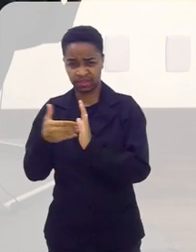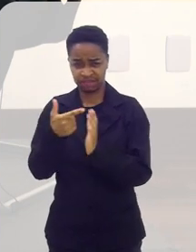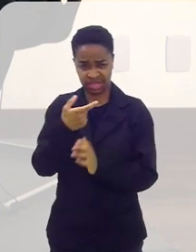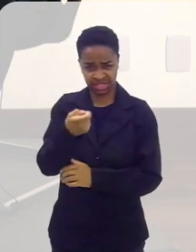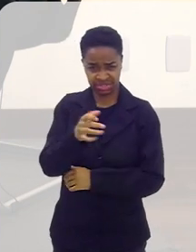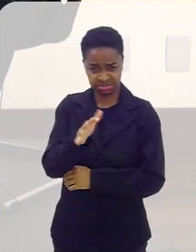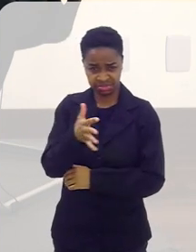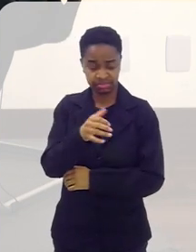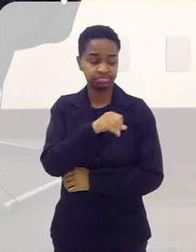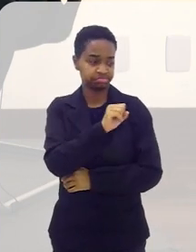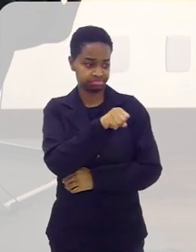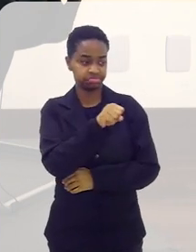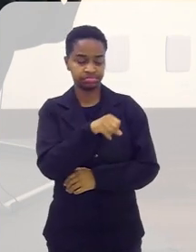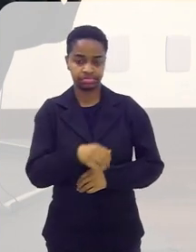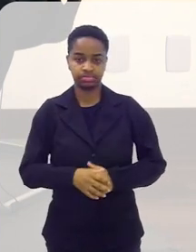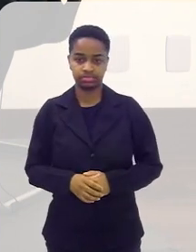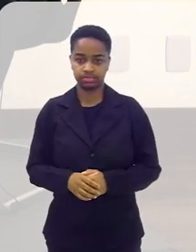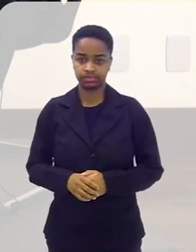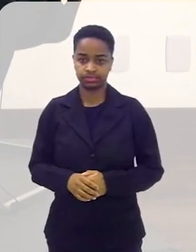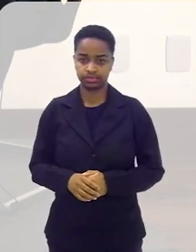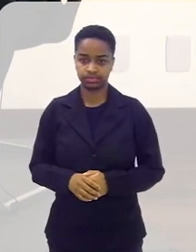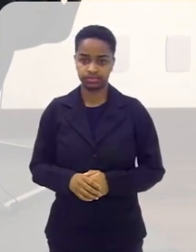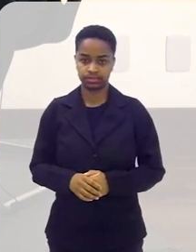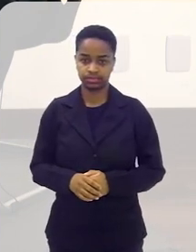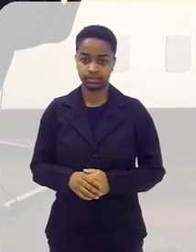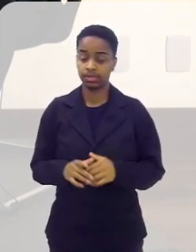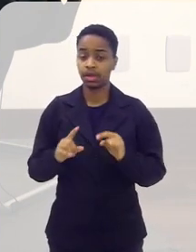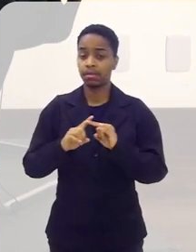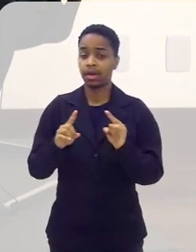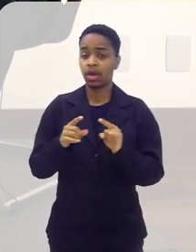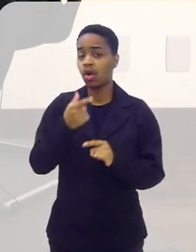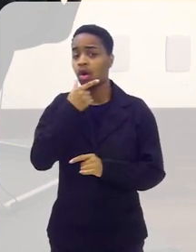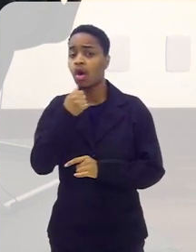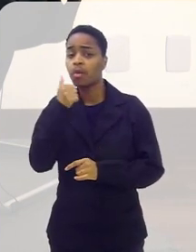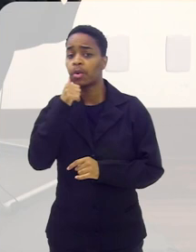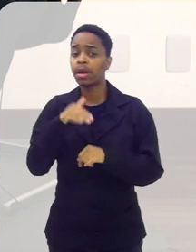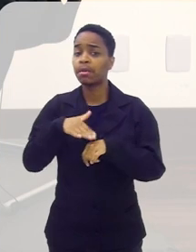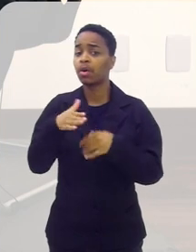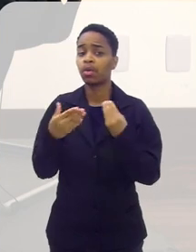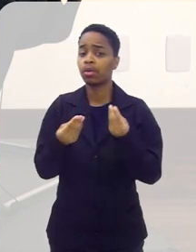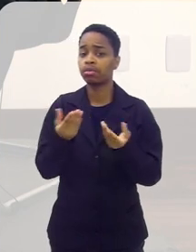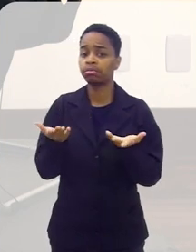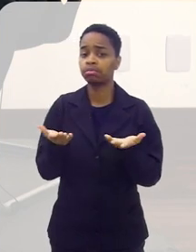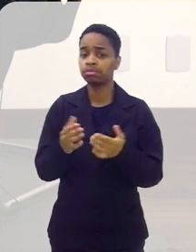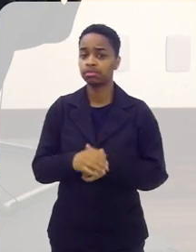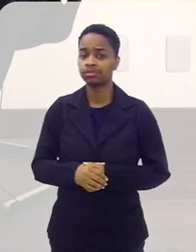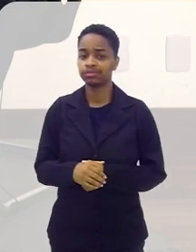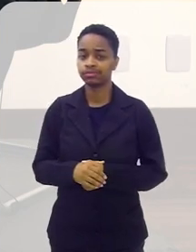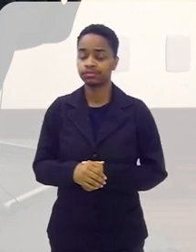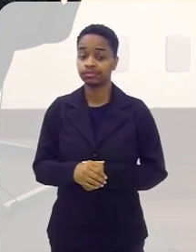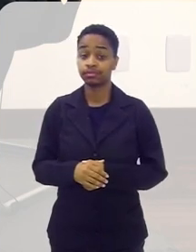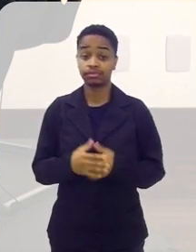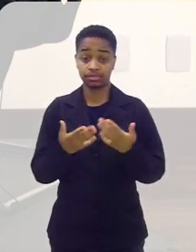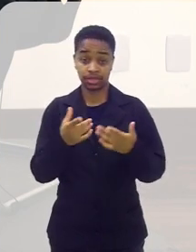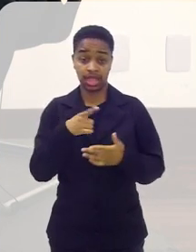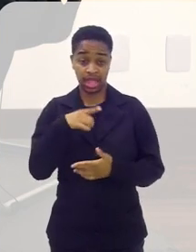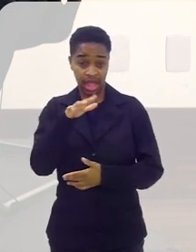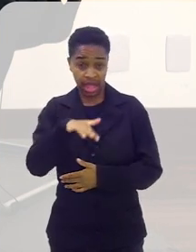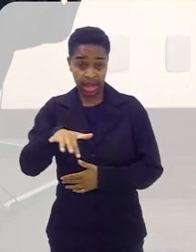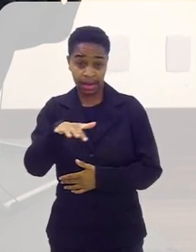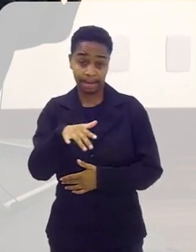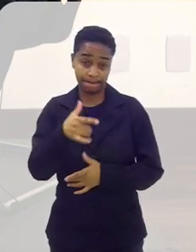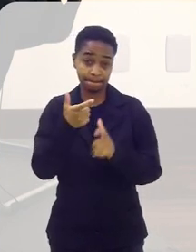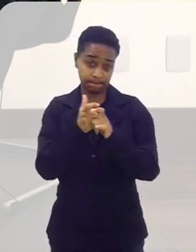20 anos? Sim. Tá. E sexo, masculino ou feminino? Essa é uma indústria